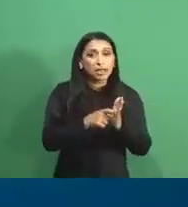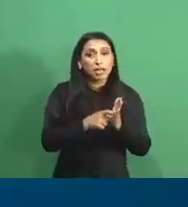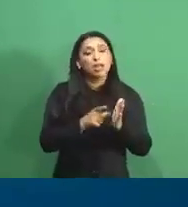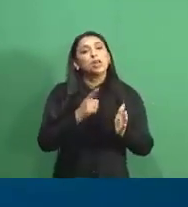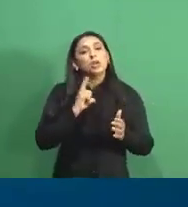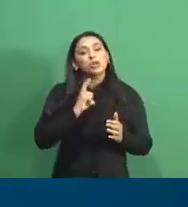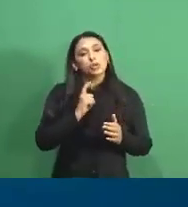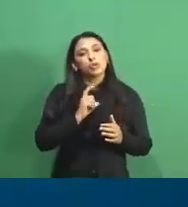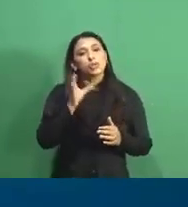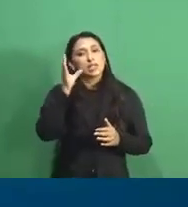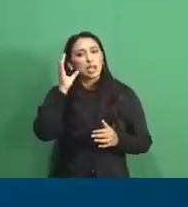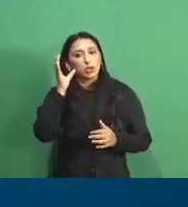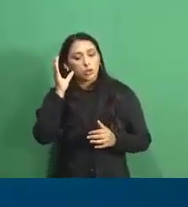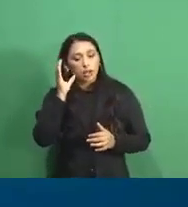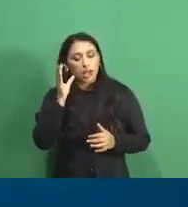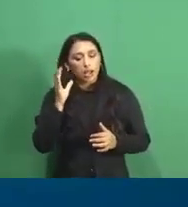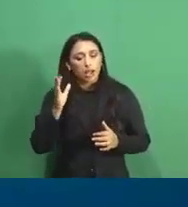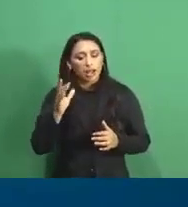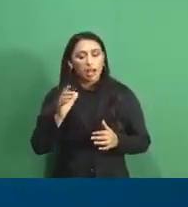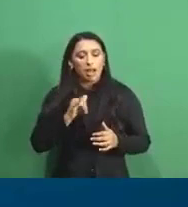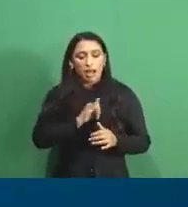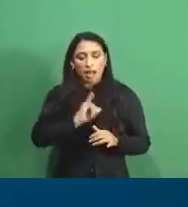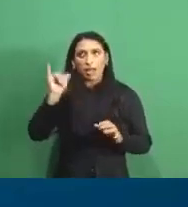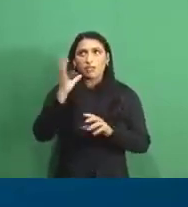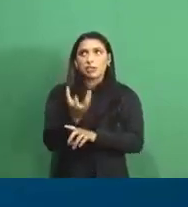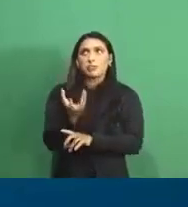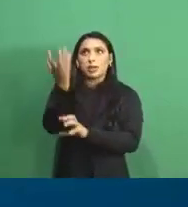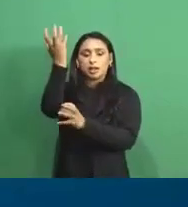passar para o celular e do celular passar para a nuvem.